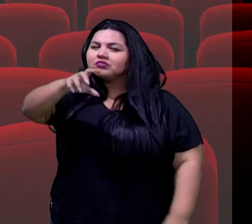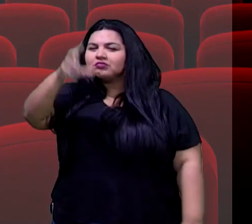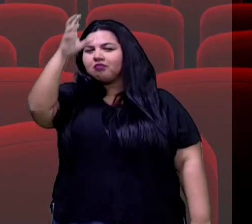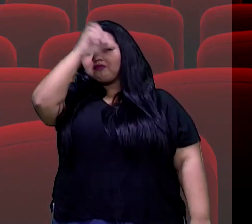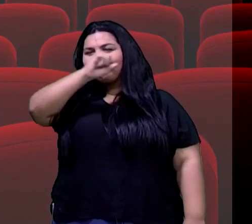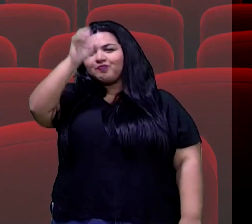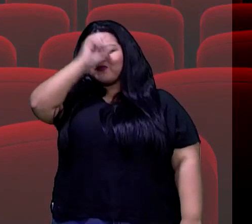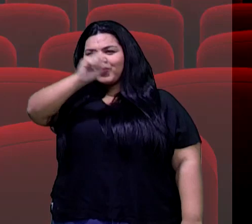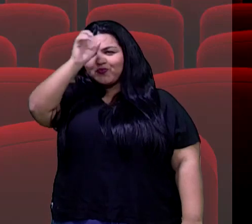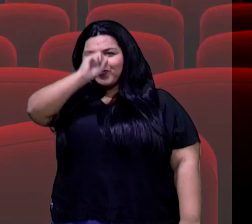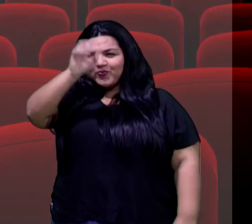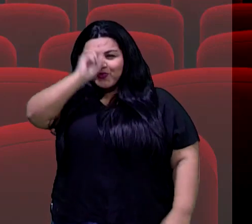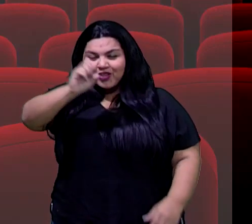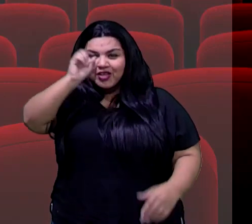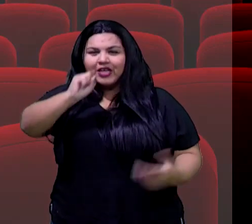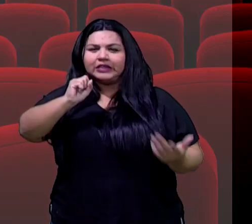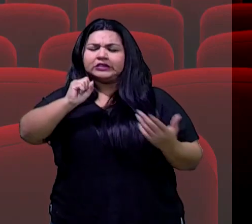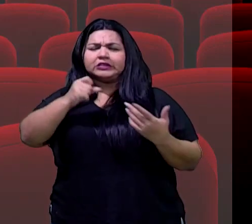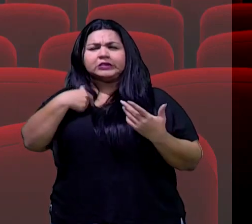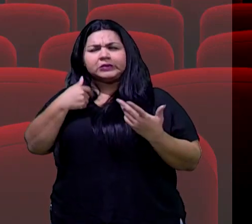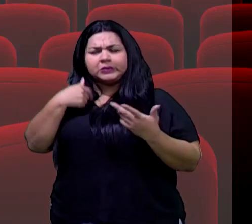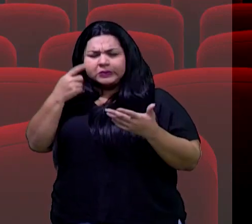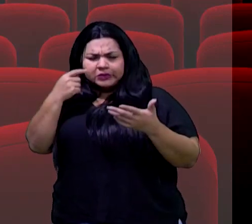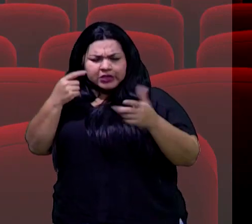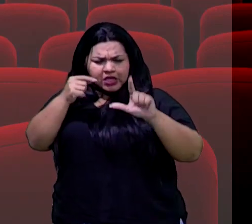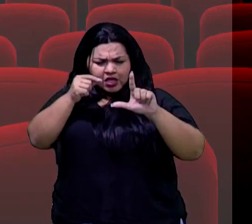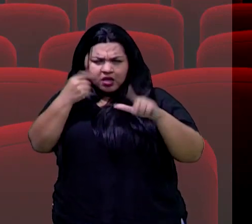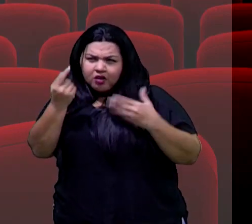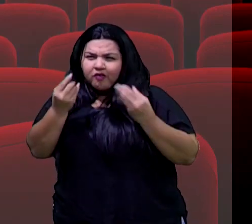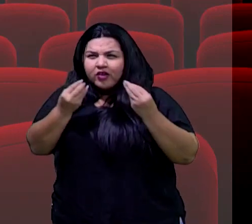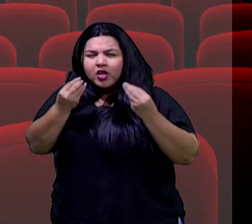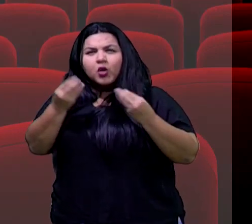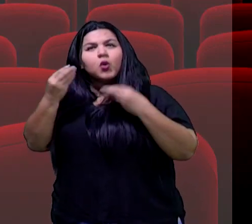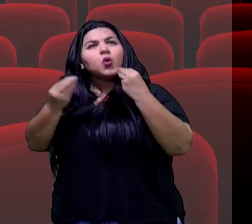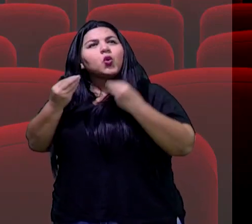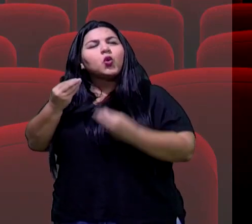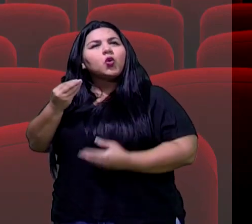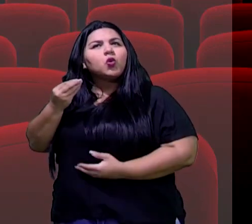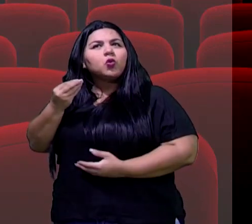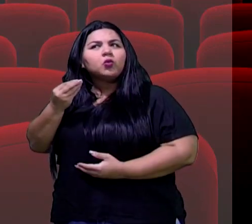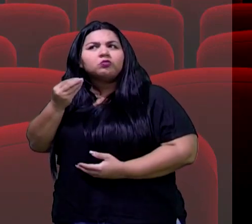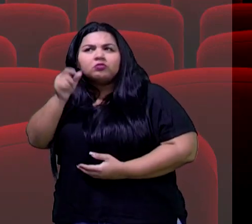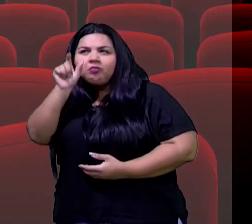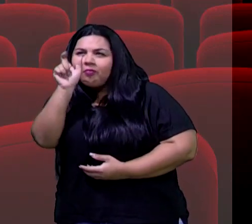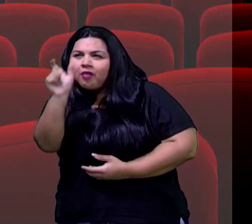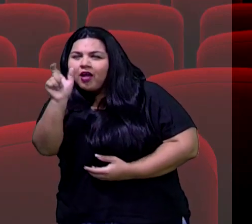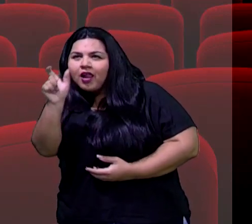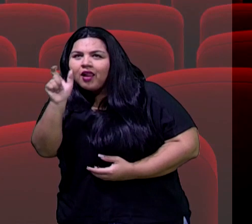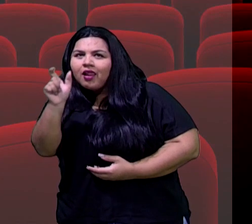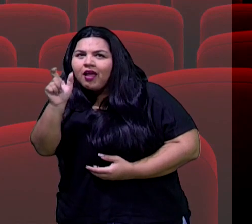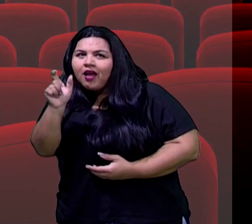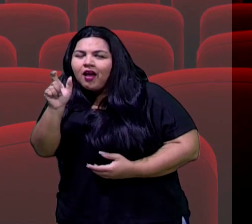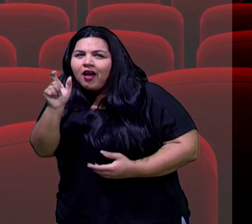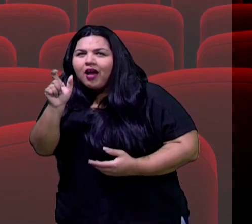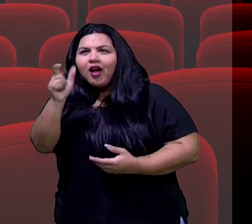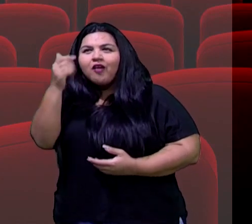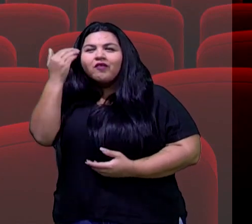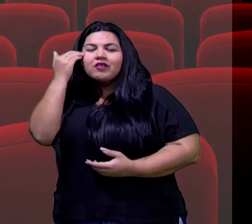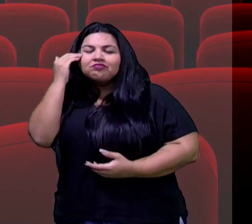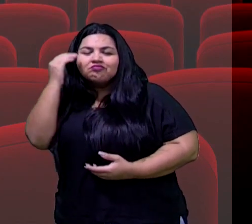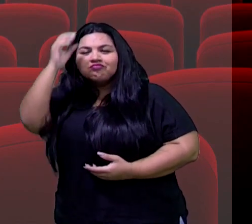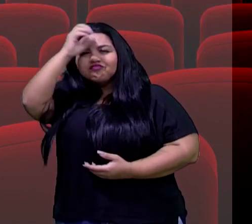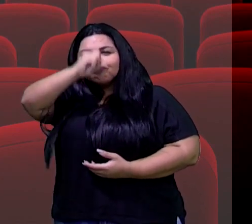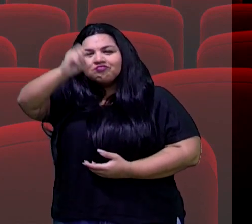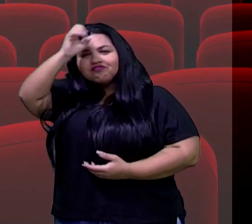não é? Tentar ali extrair um pouco como se faz a pronúncia correta das palavras, enriquecer o seu vocabulário com